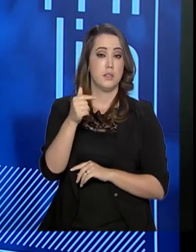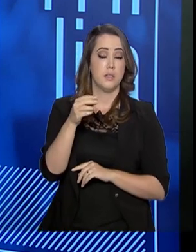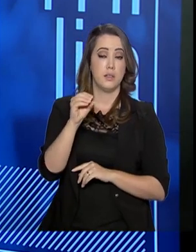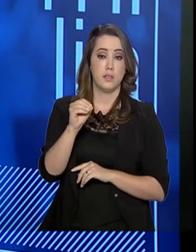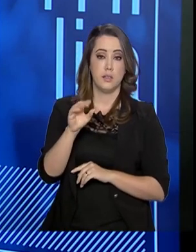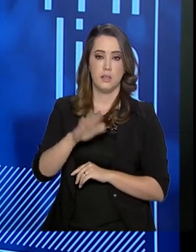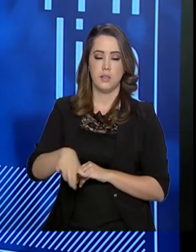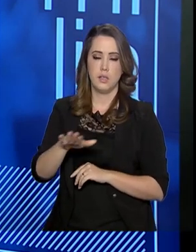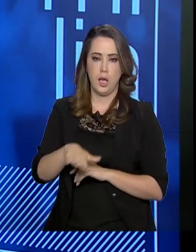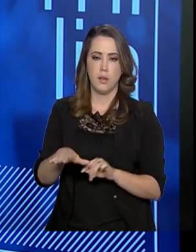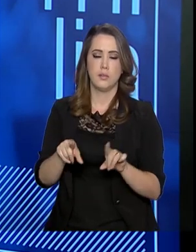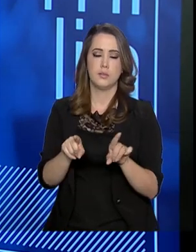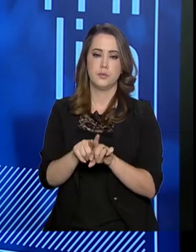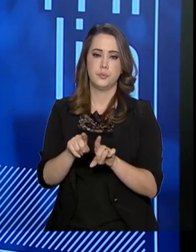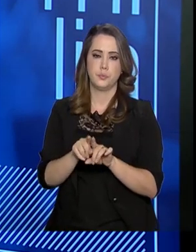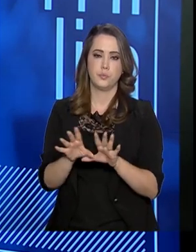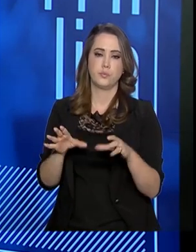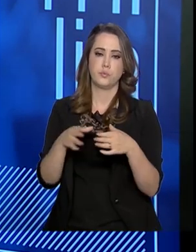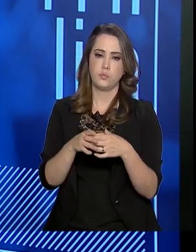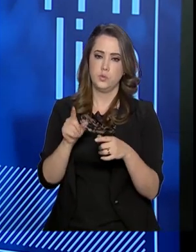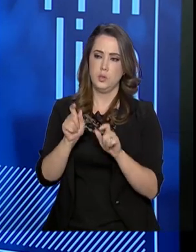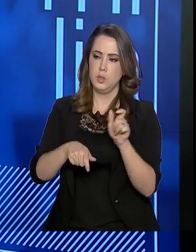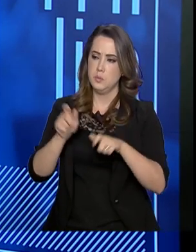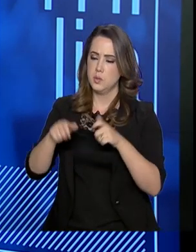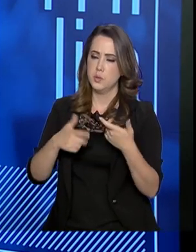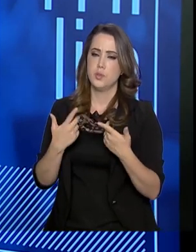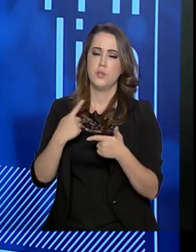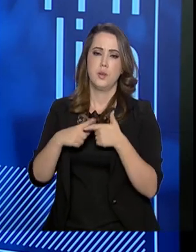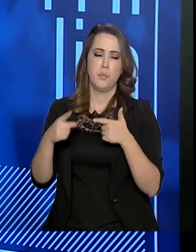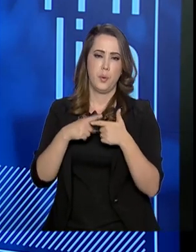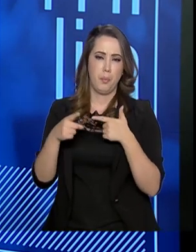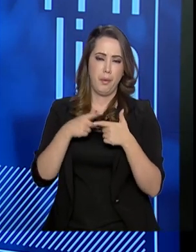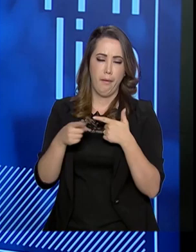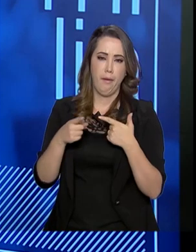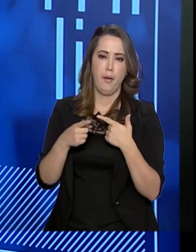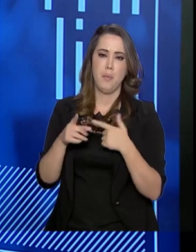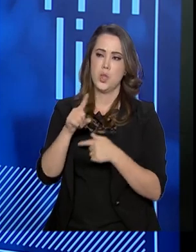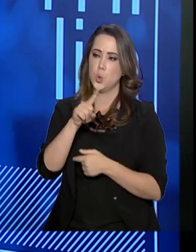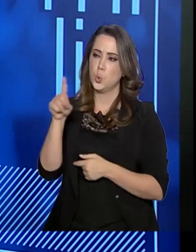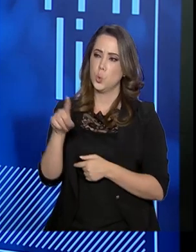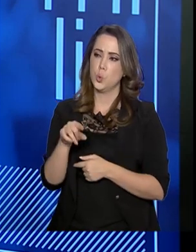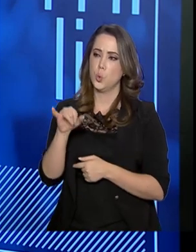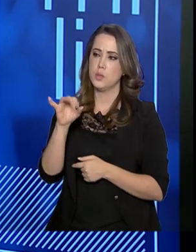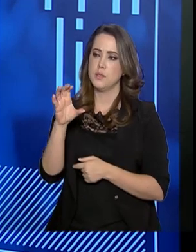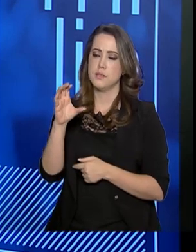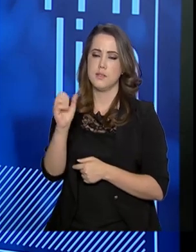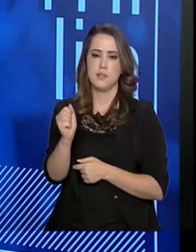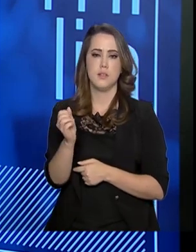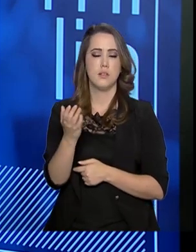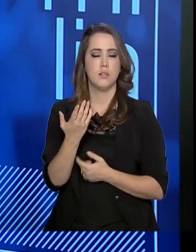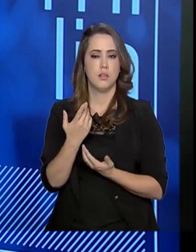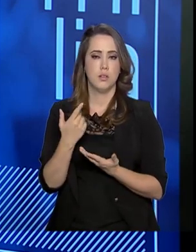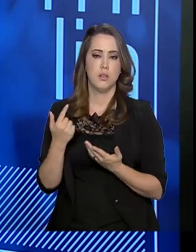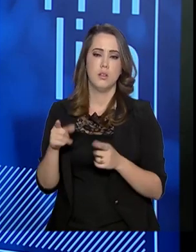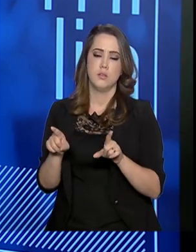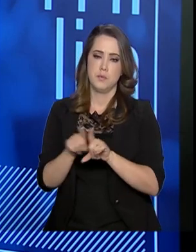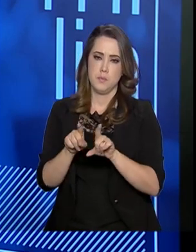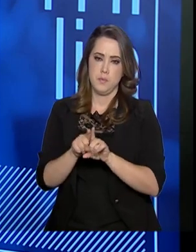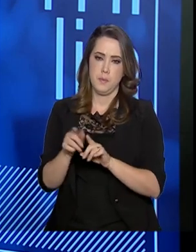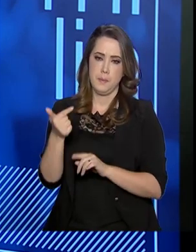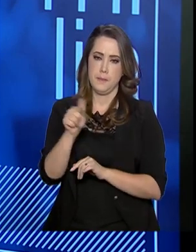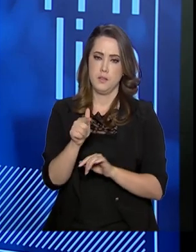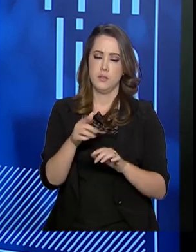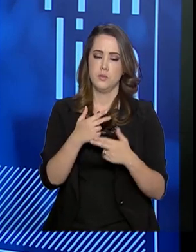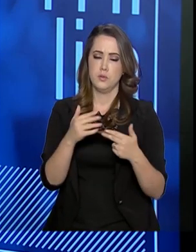incluindo os que tiveram problemas cerebrais com a zika, com a chikungunya e tudo isso, e o